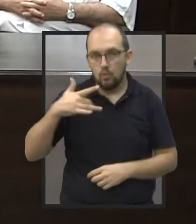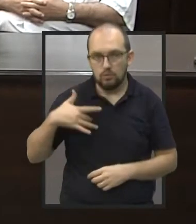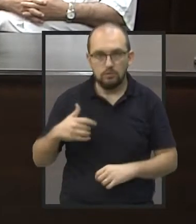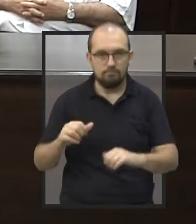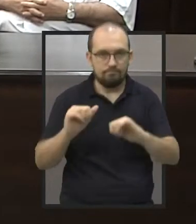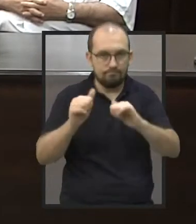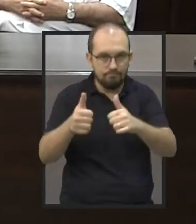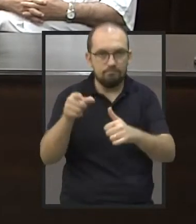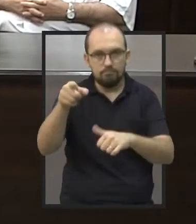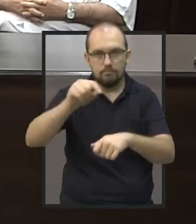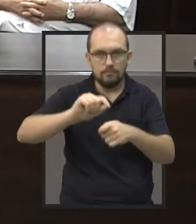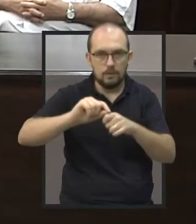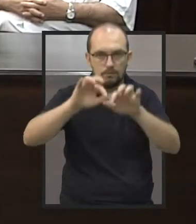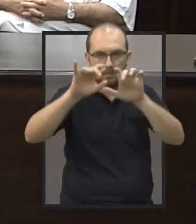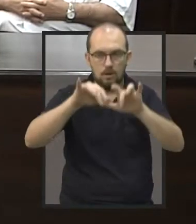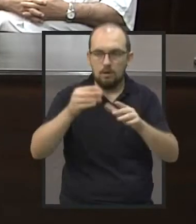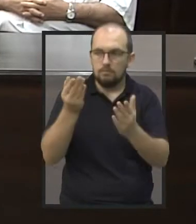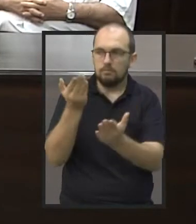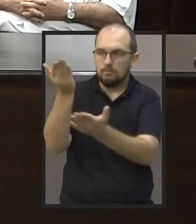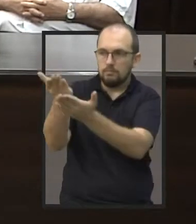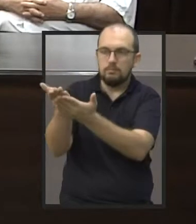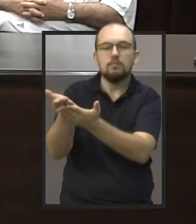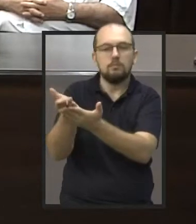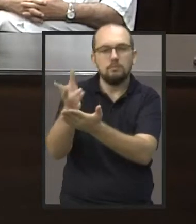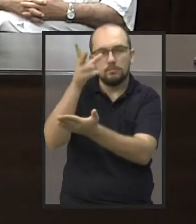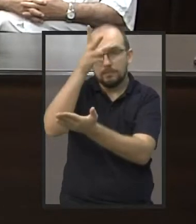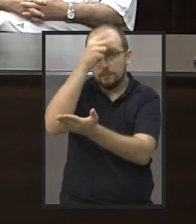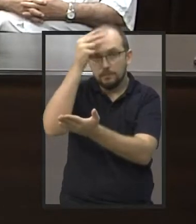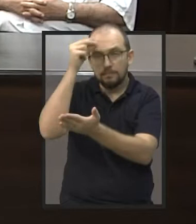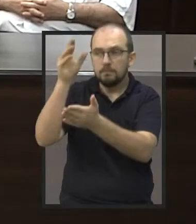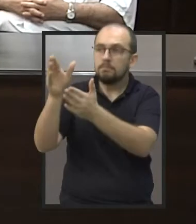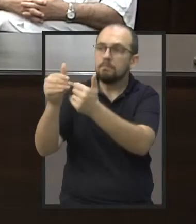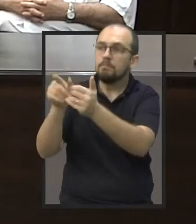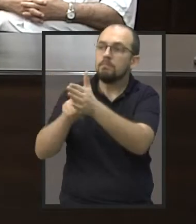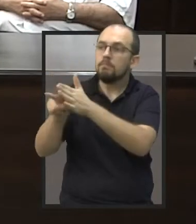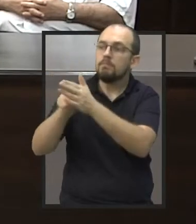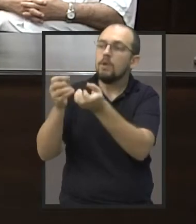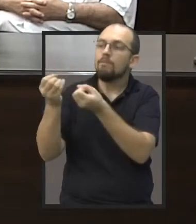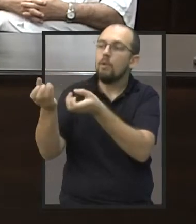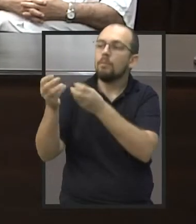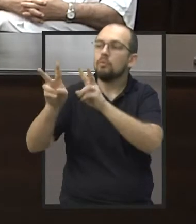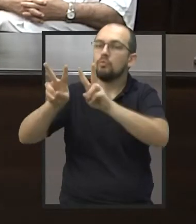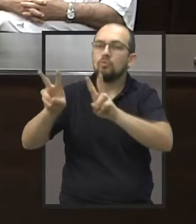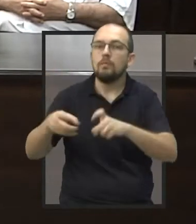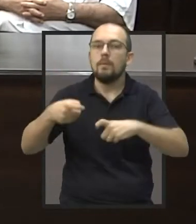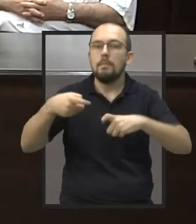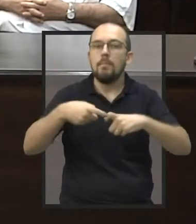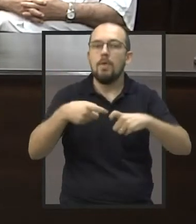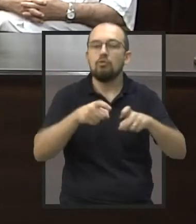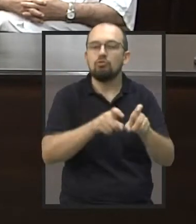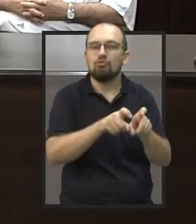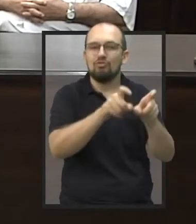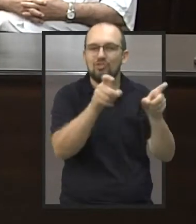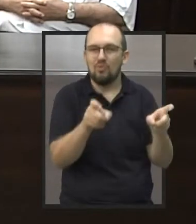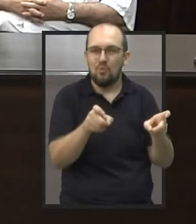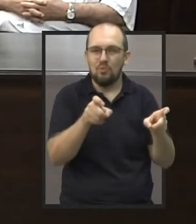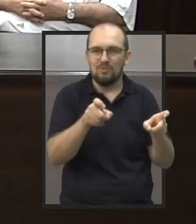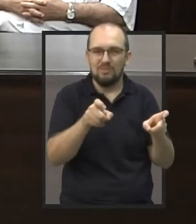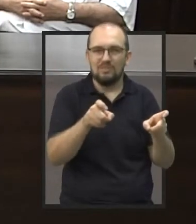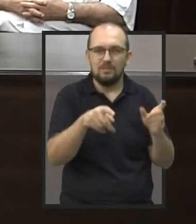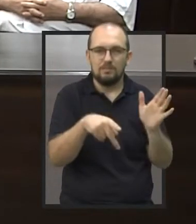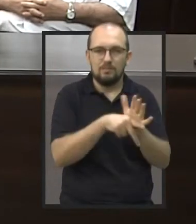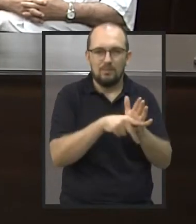pedindo informações à Prefeitura Municipal sobre o atendimento de médicos ginecologistas nos postos de saúde aqui do